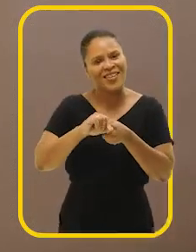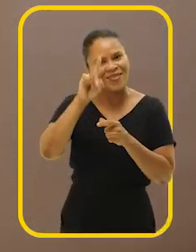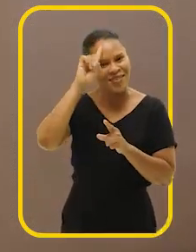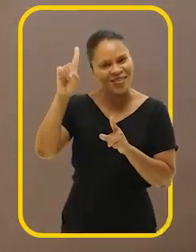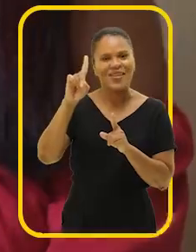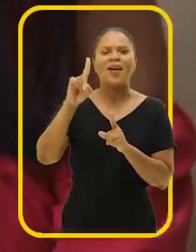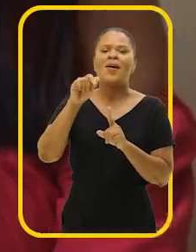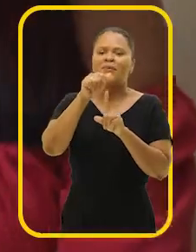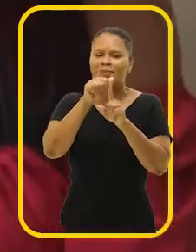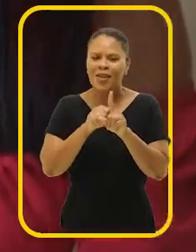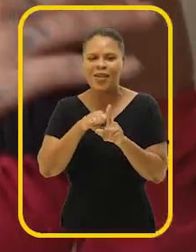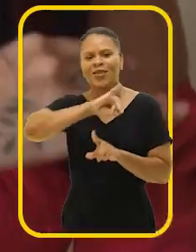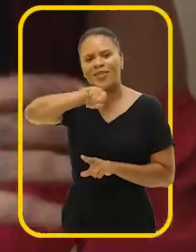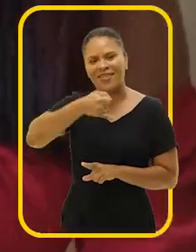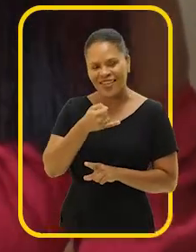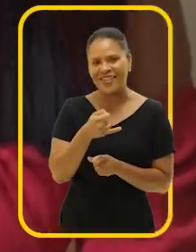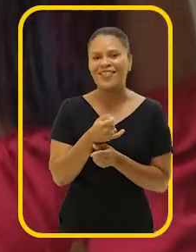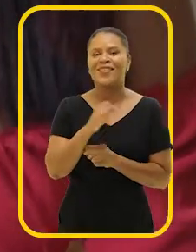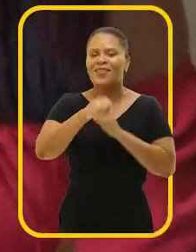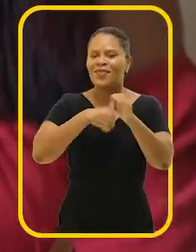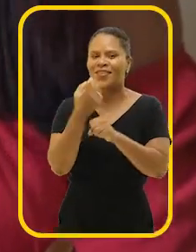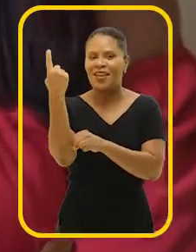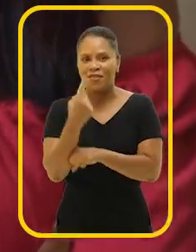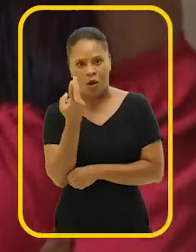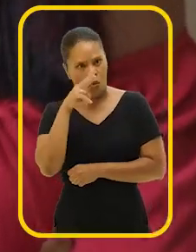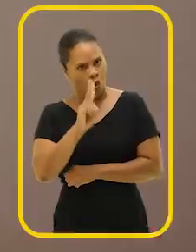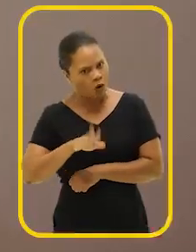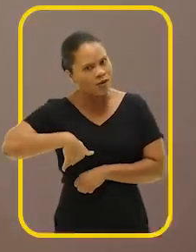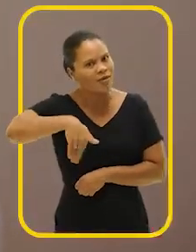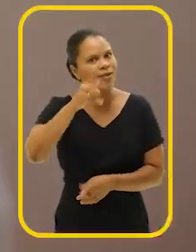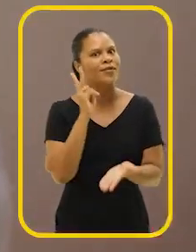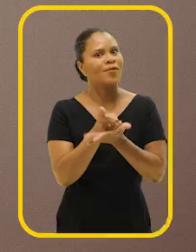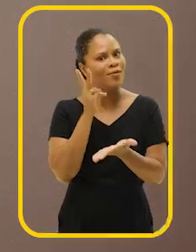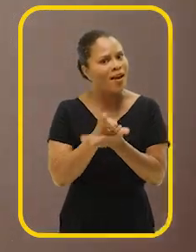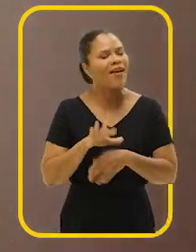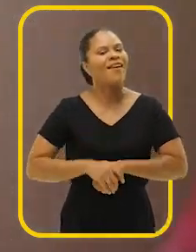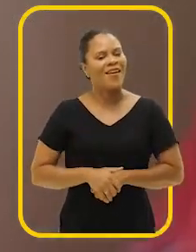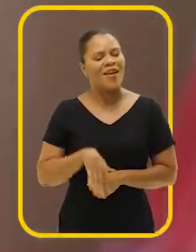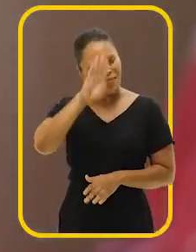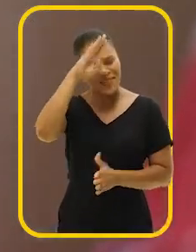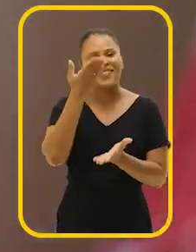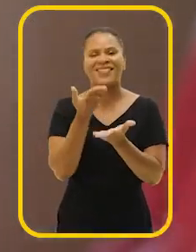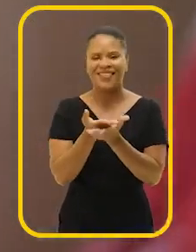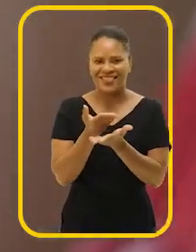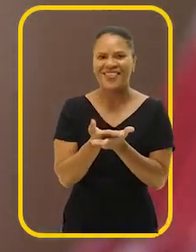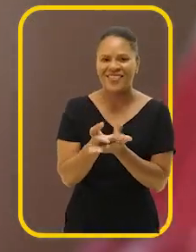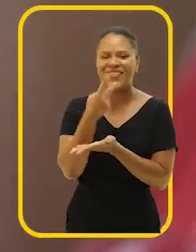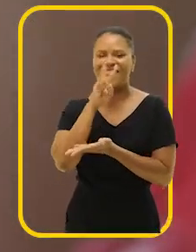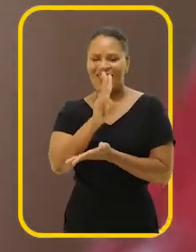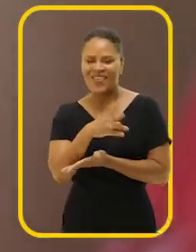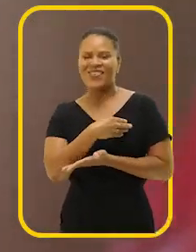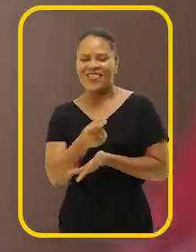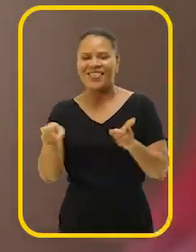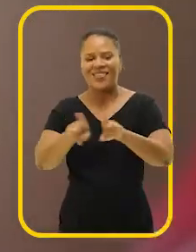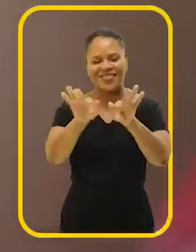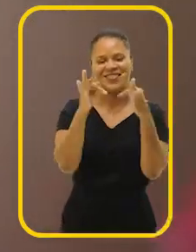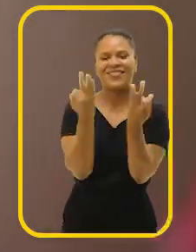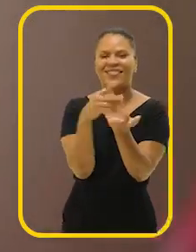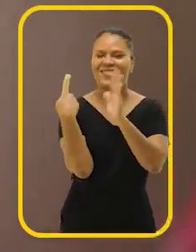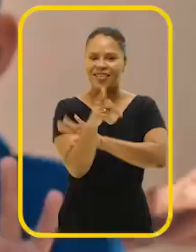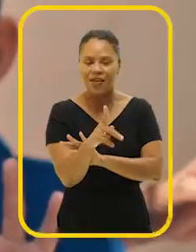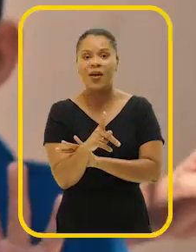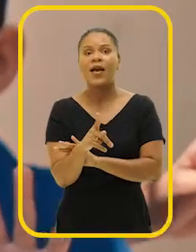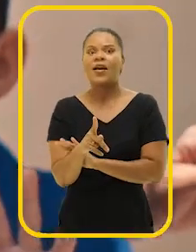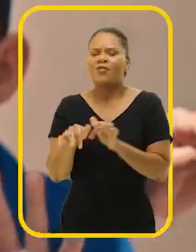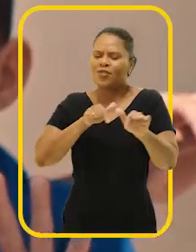janeiro do ano que vem. Quando você estiver lá, continue olhando por nós. Pode ter certeza que a vai olhar por ti, pelo teu filho, pela tua família, e a vai fazer um